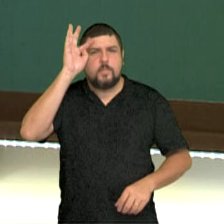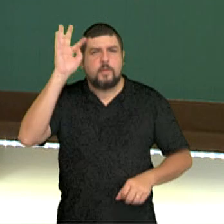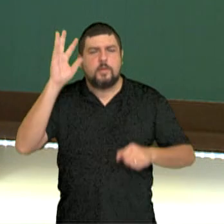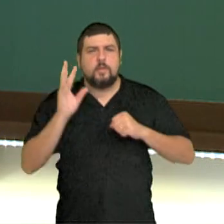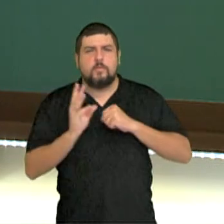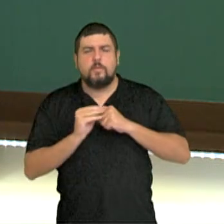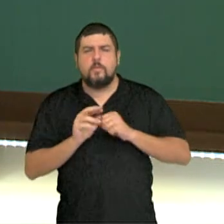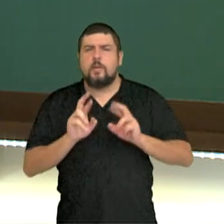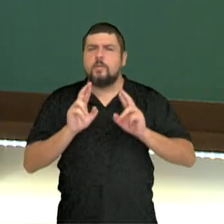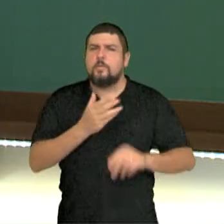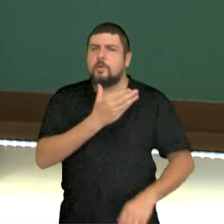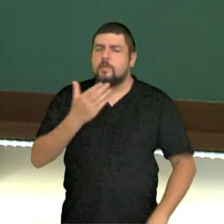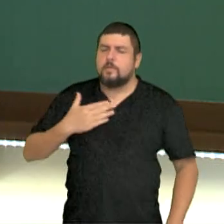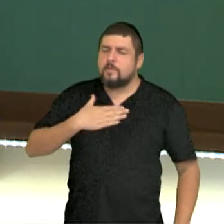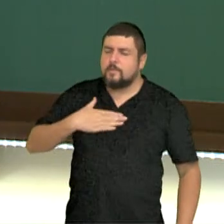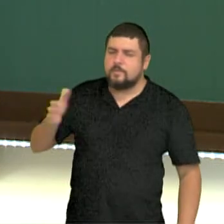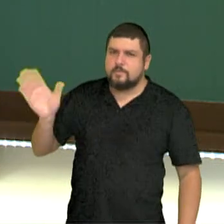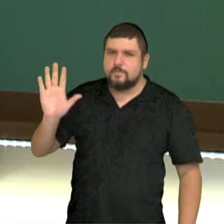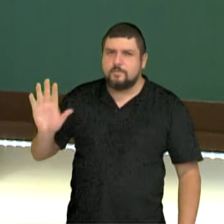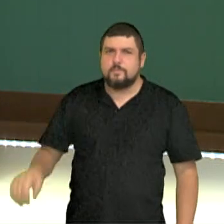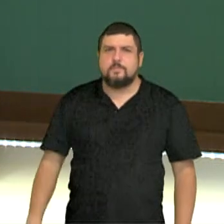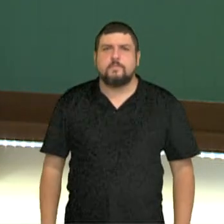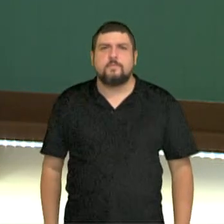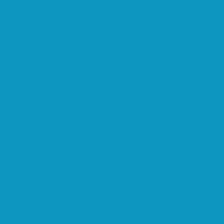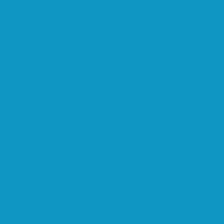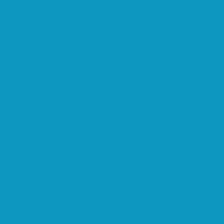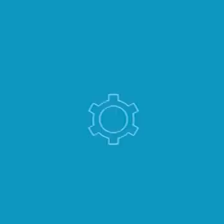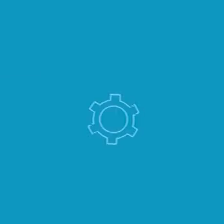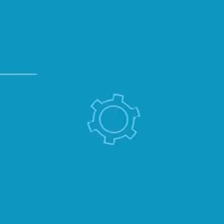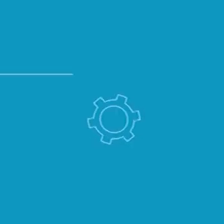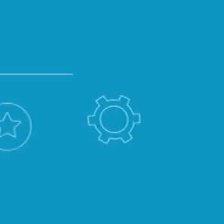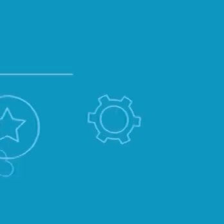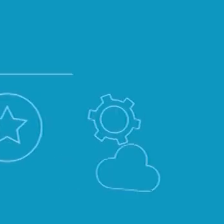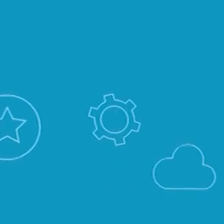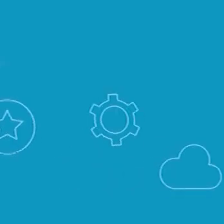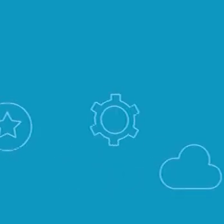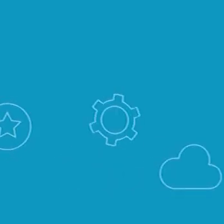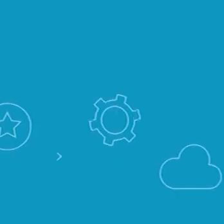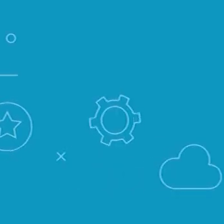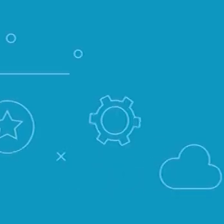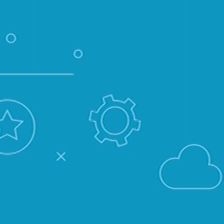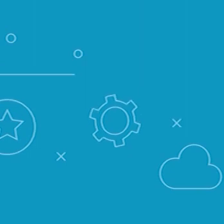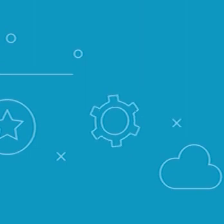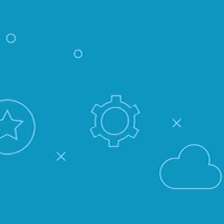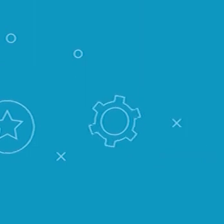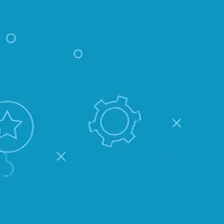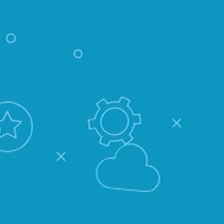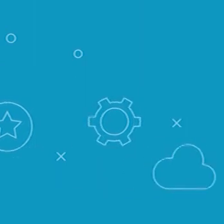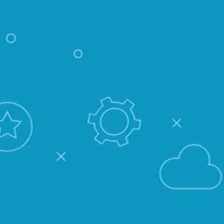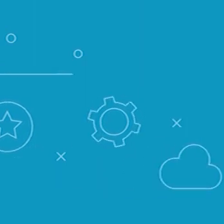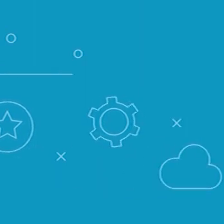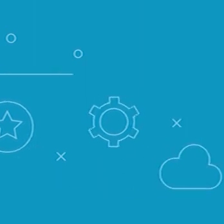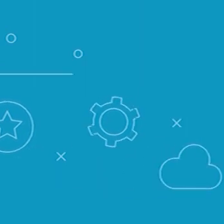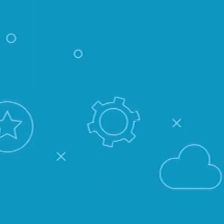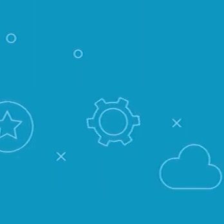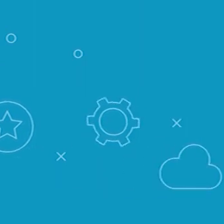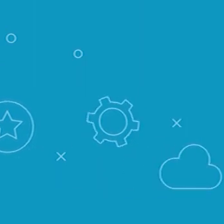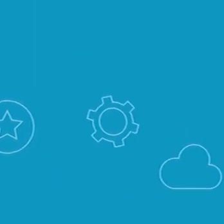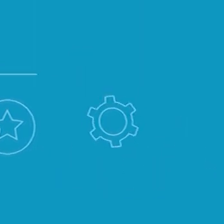Espero que vocês tenham gostado e até breve. Transcrição Quintena